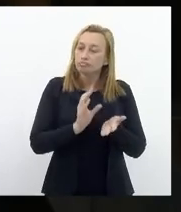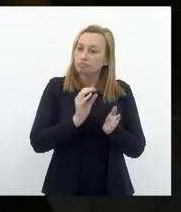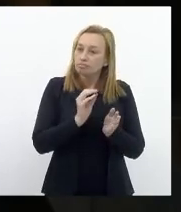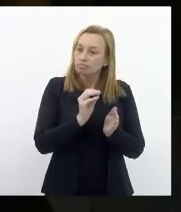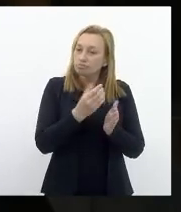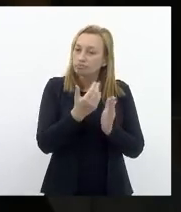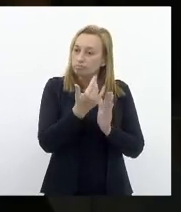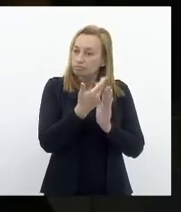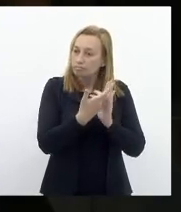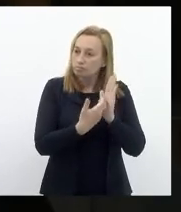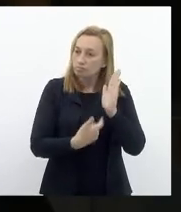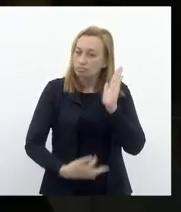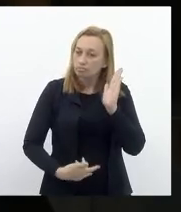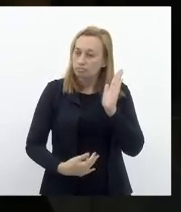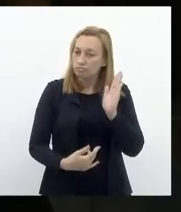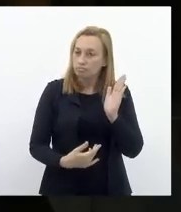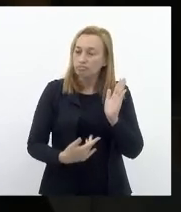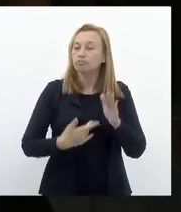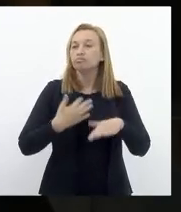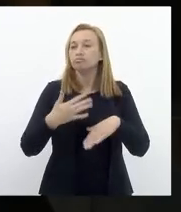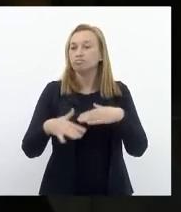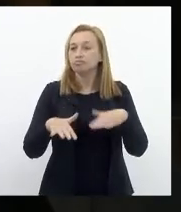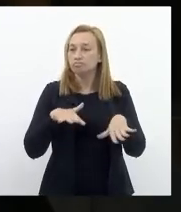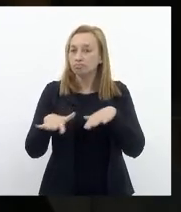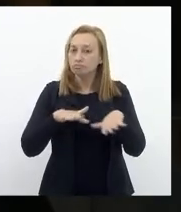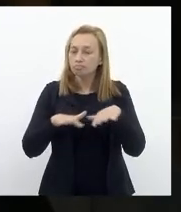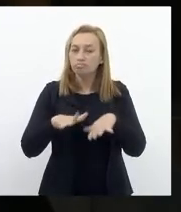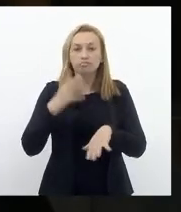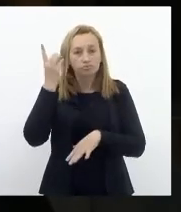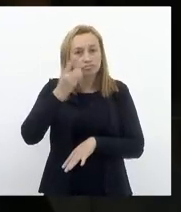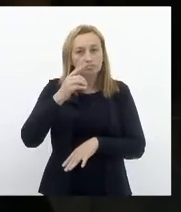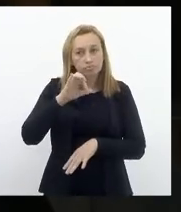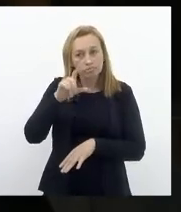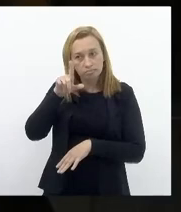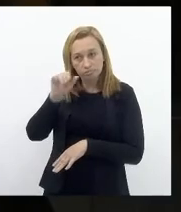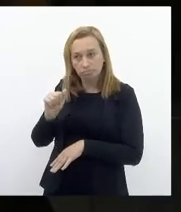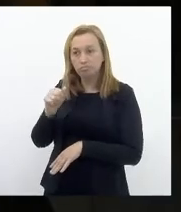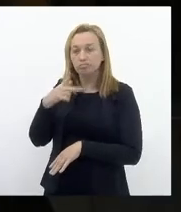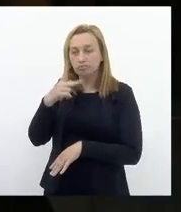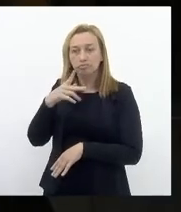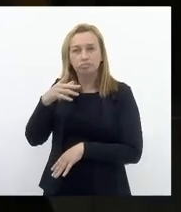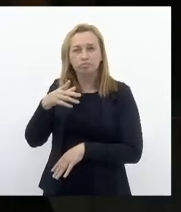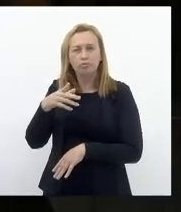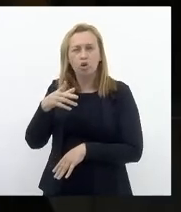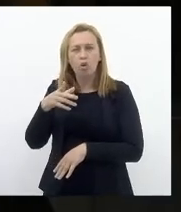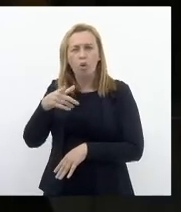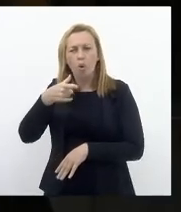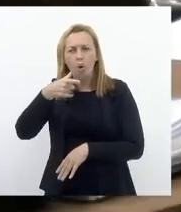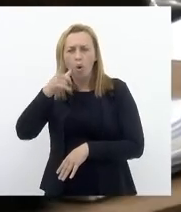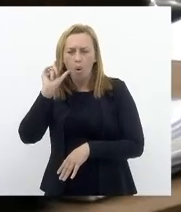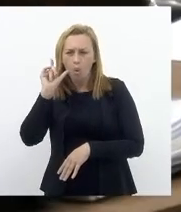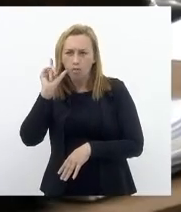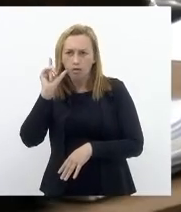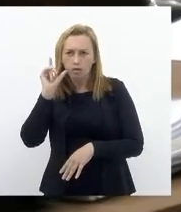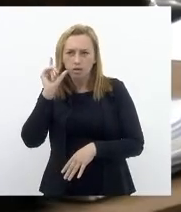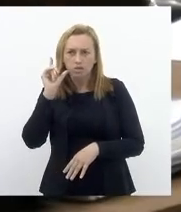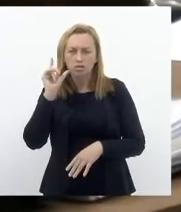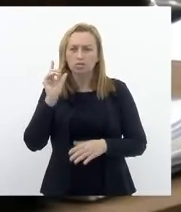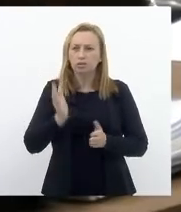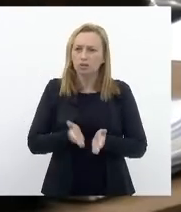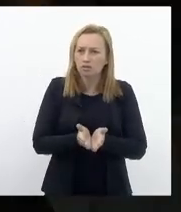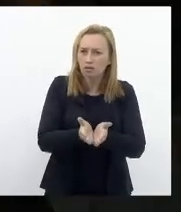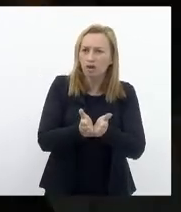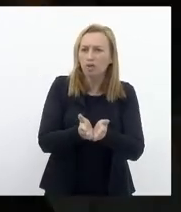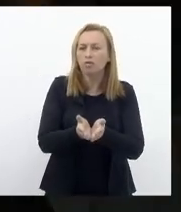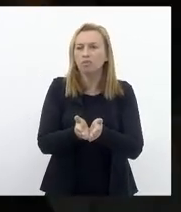Entre os veios De desenvolvimento Deputado Acelia Jardão Falei essa semana Ontem Eu acho Do Cláudio Sernaval Da economia do mar Mas